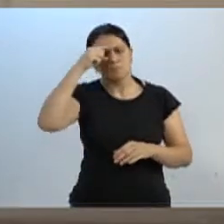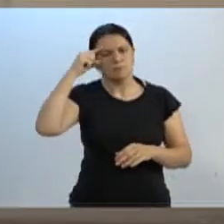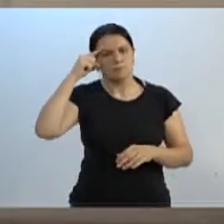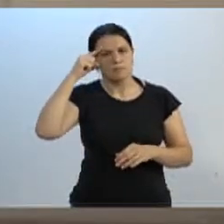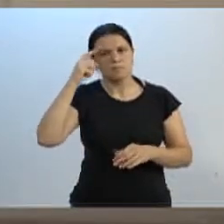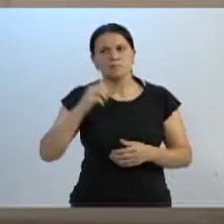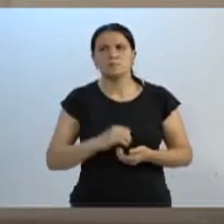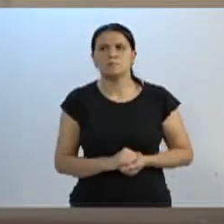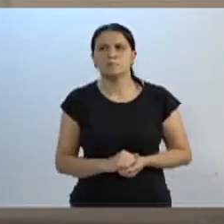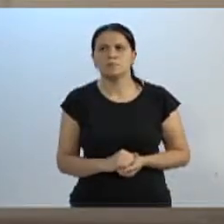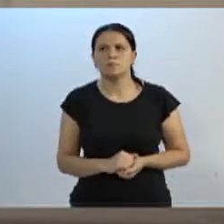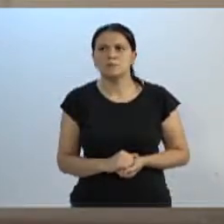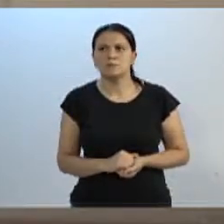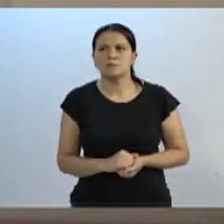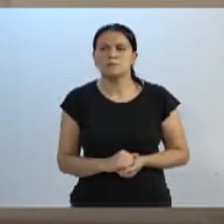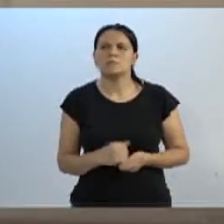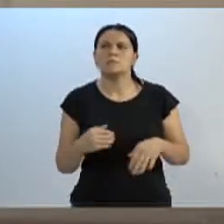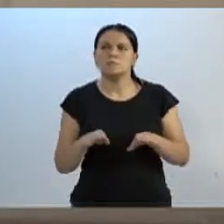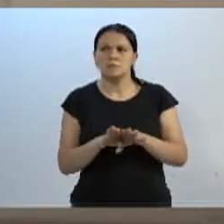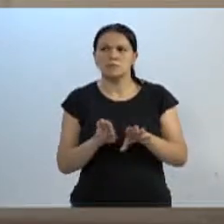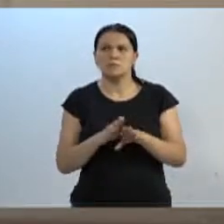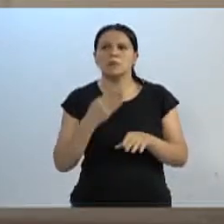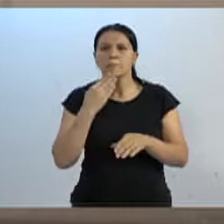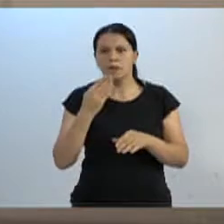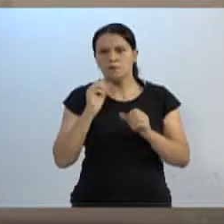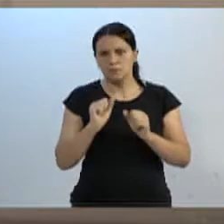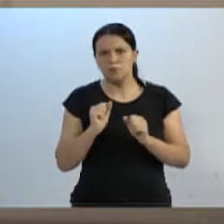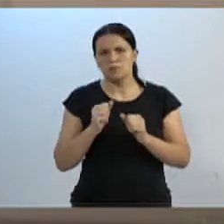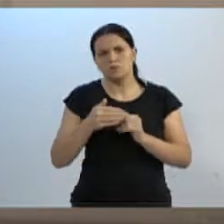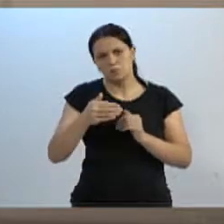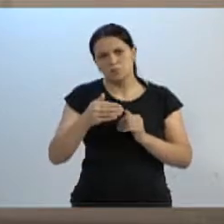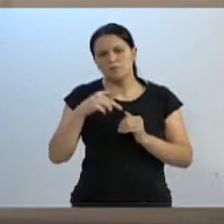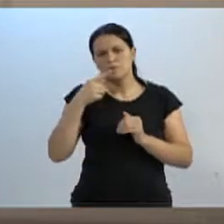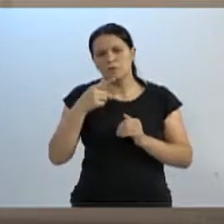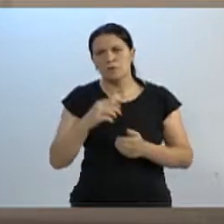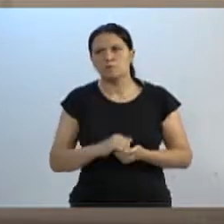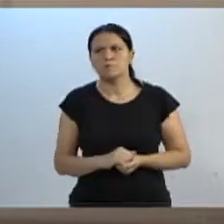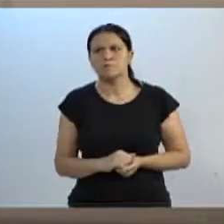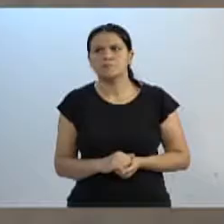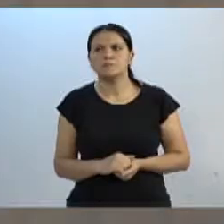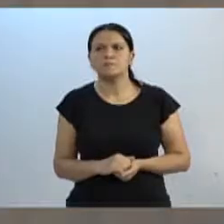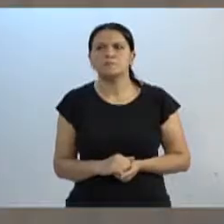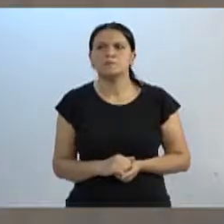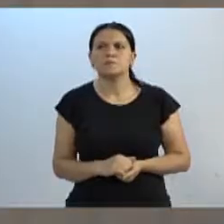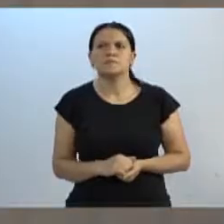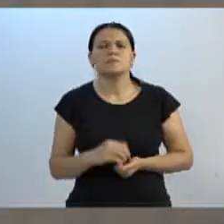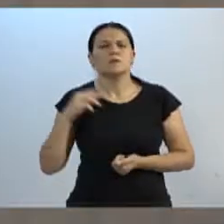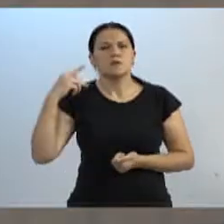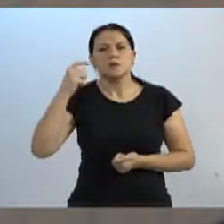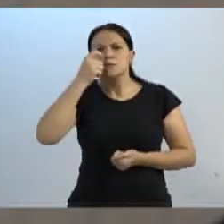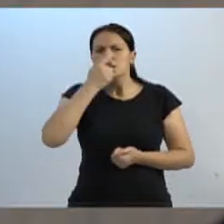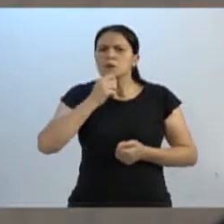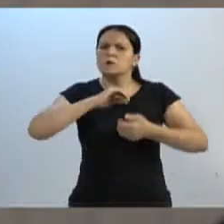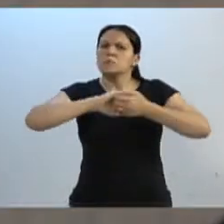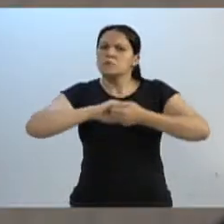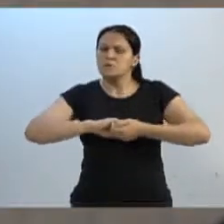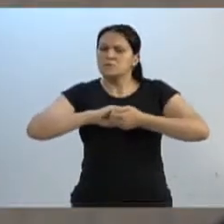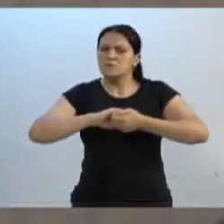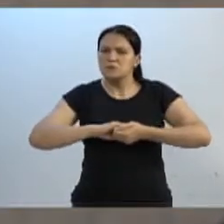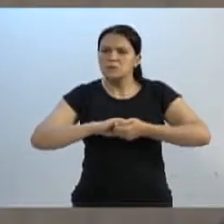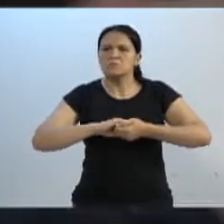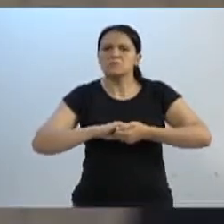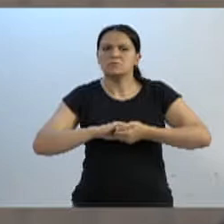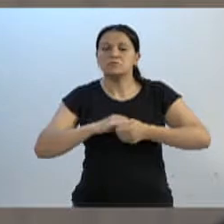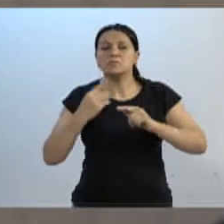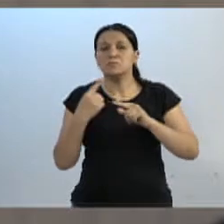vereador Marcos da Rosa, e também peço uma sequência, se eu posso também falar. Obrigado. Vereador Becker, parabenizar o senhor,